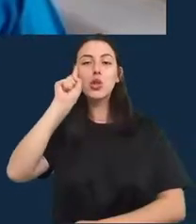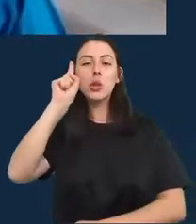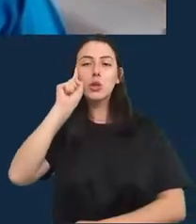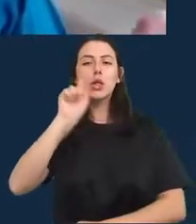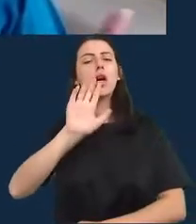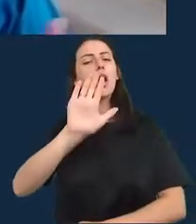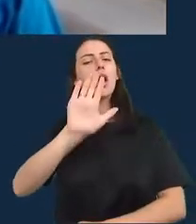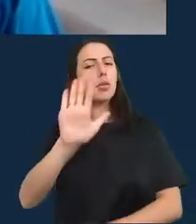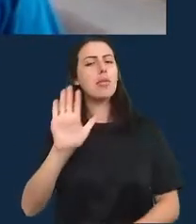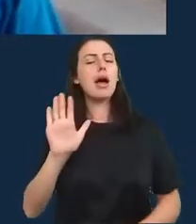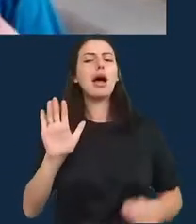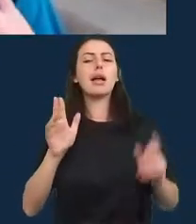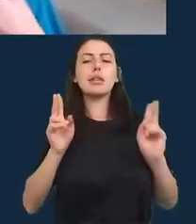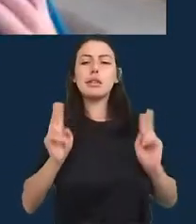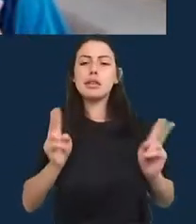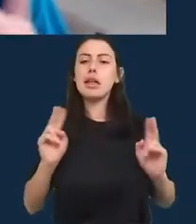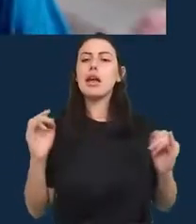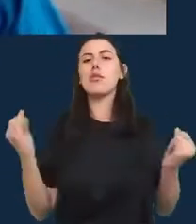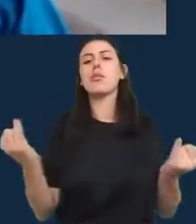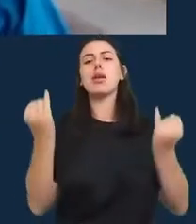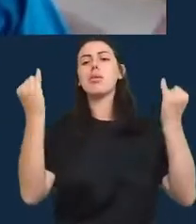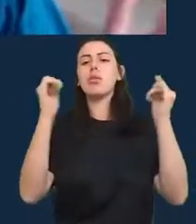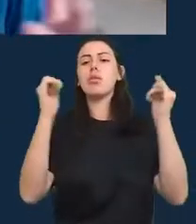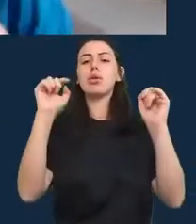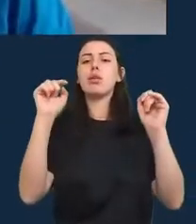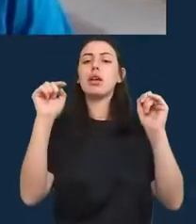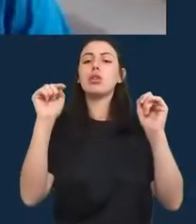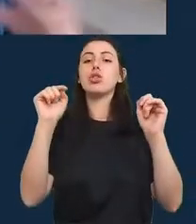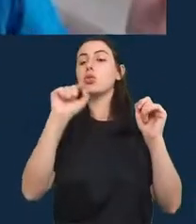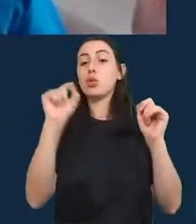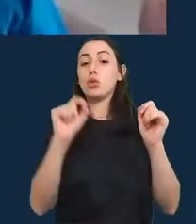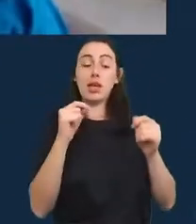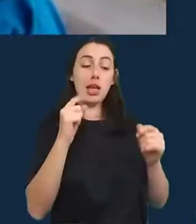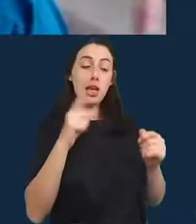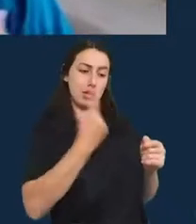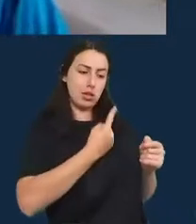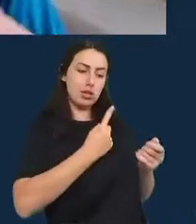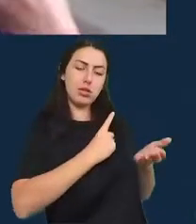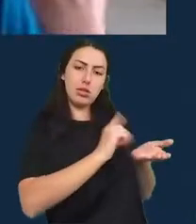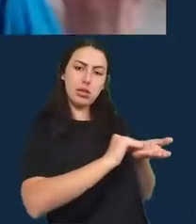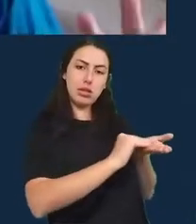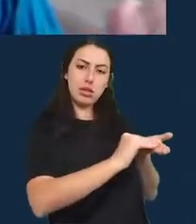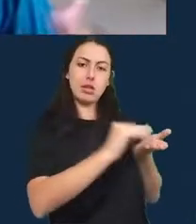hoje em dia porque temos muitos dados e também porque temos